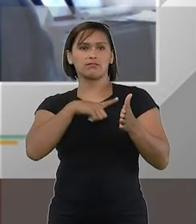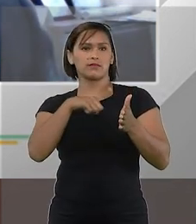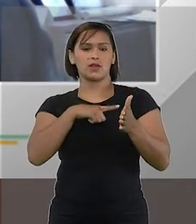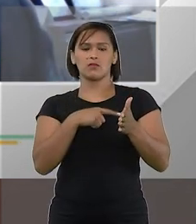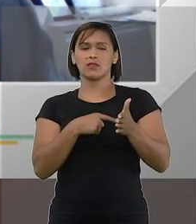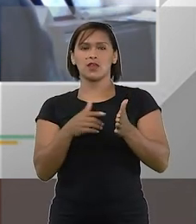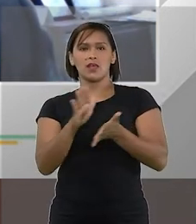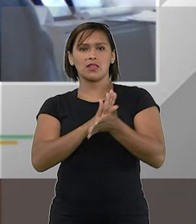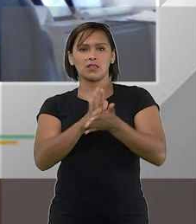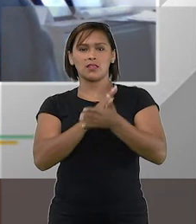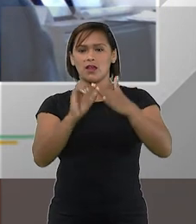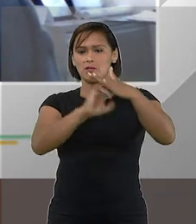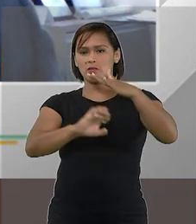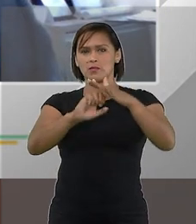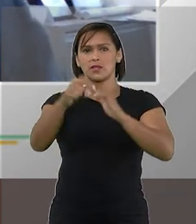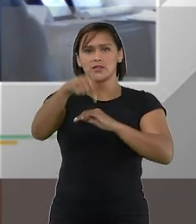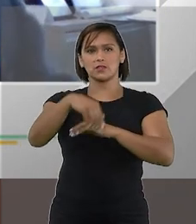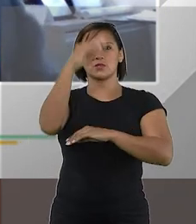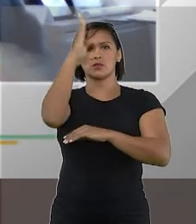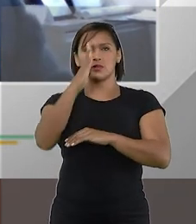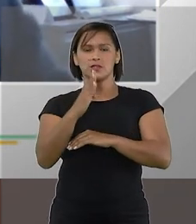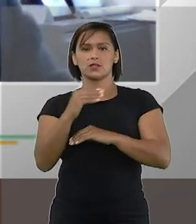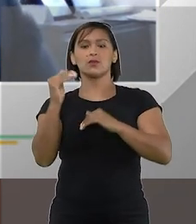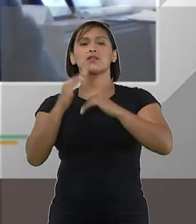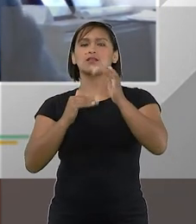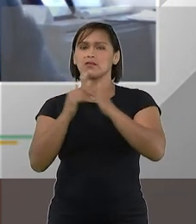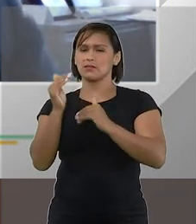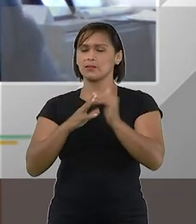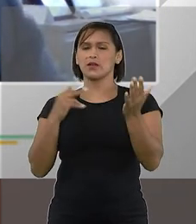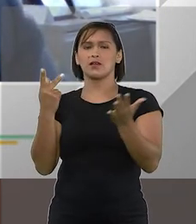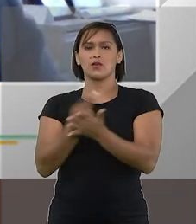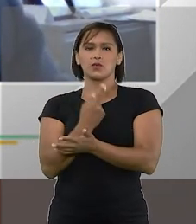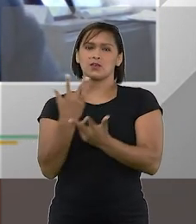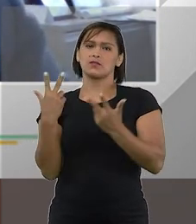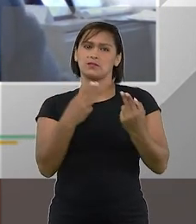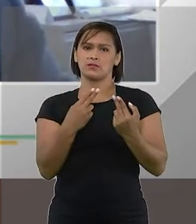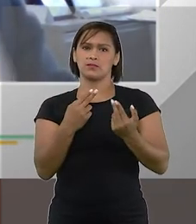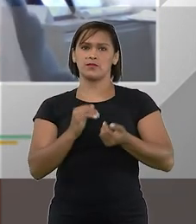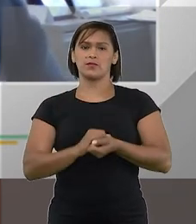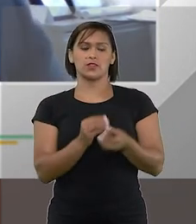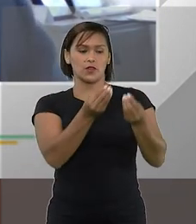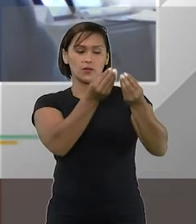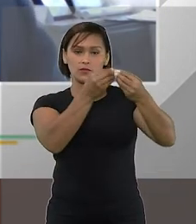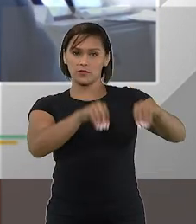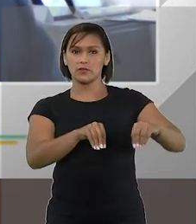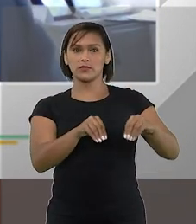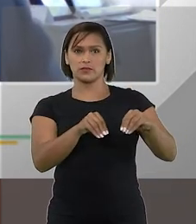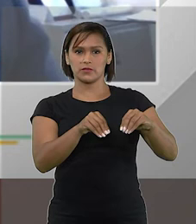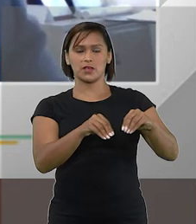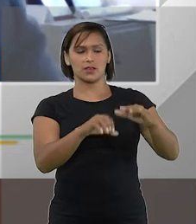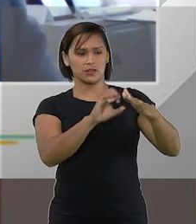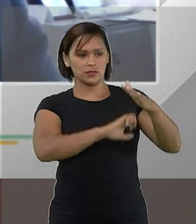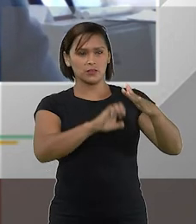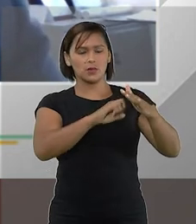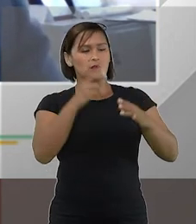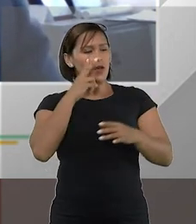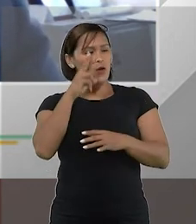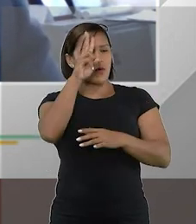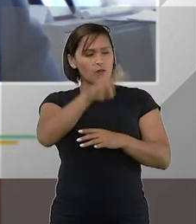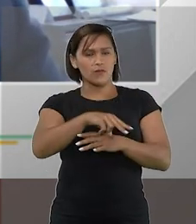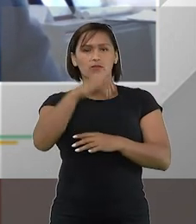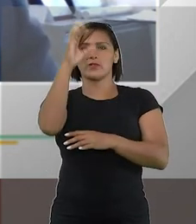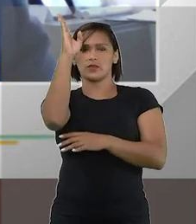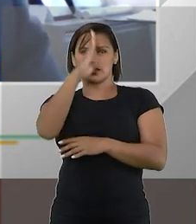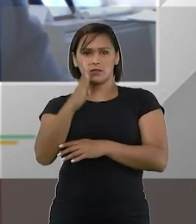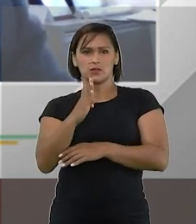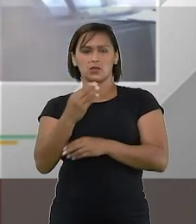teremos mais empreendedores no Brasil e na prática era assim que acontecia falência sempre foi vista no